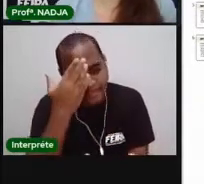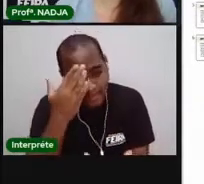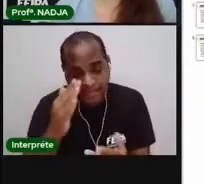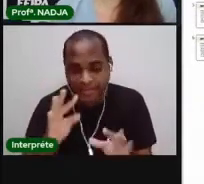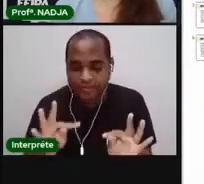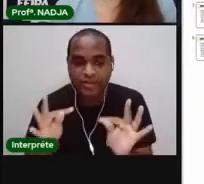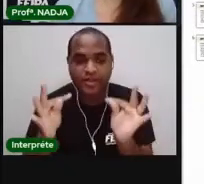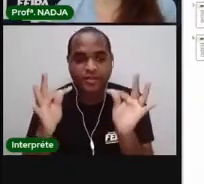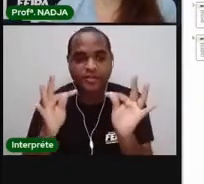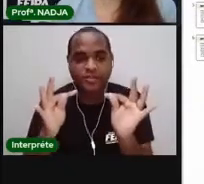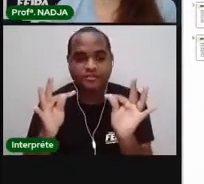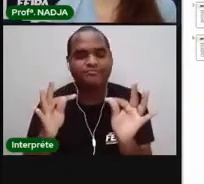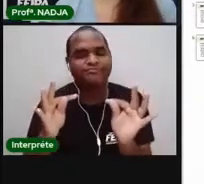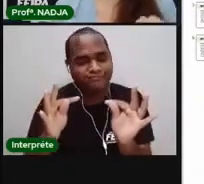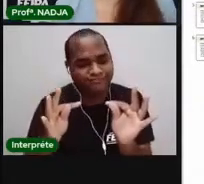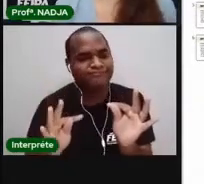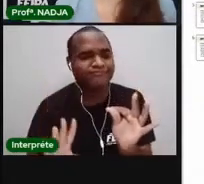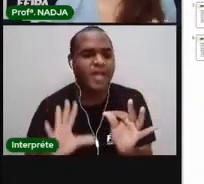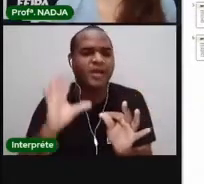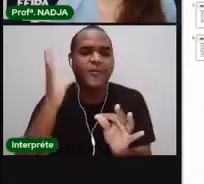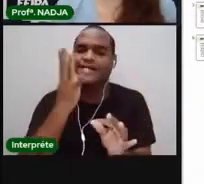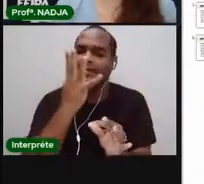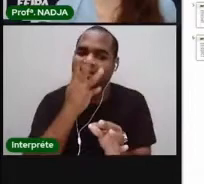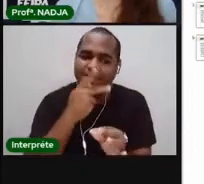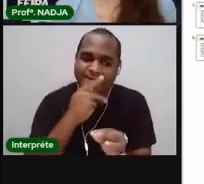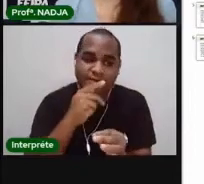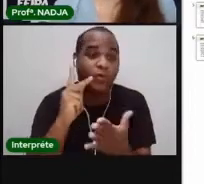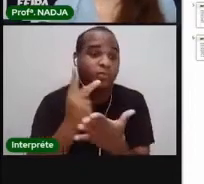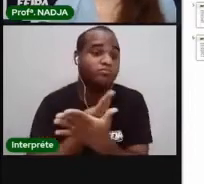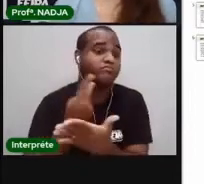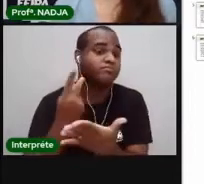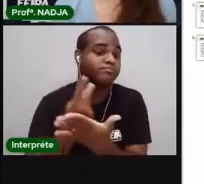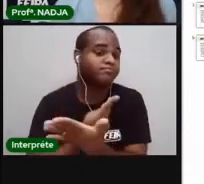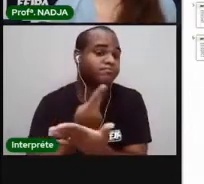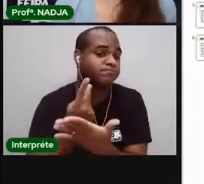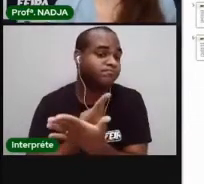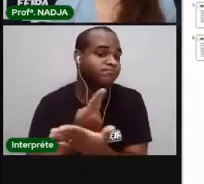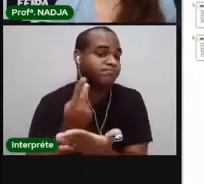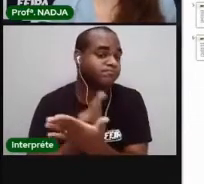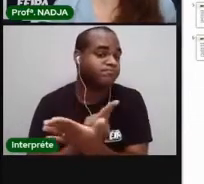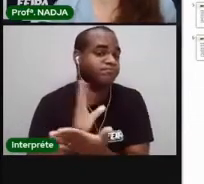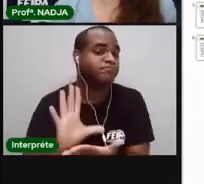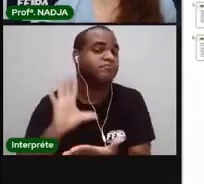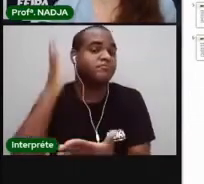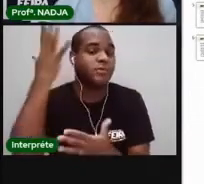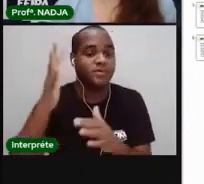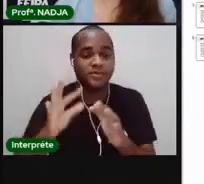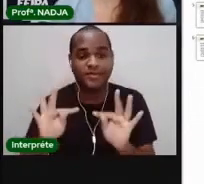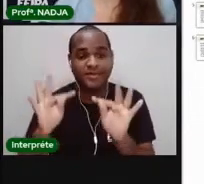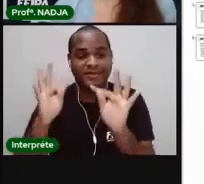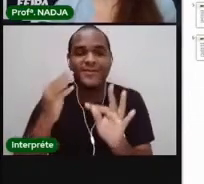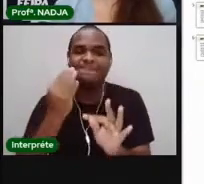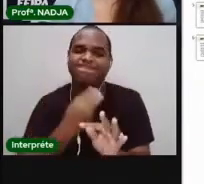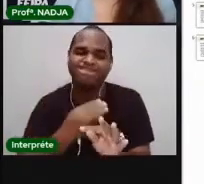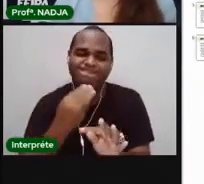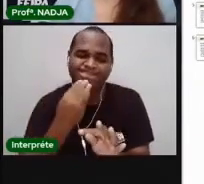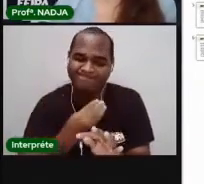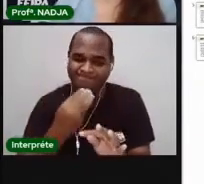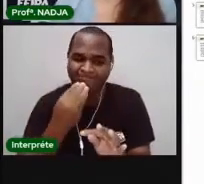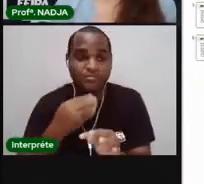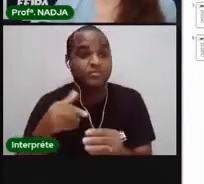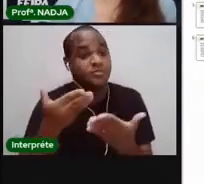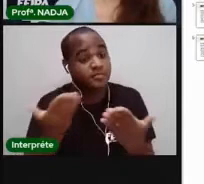tecnologia, podem acontecer alguns atrasos, alguns erros, pois muitas vezes a tecnologia falha, não é?